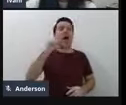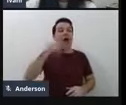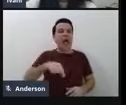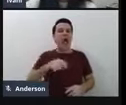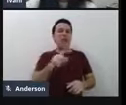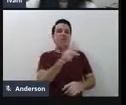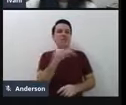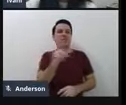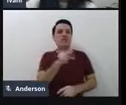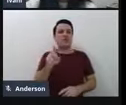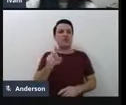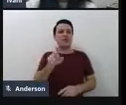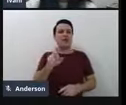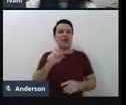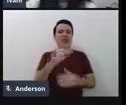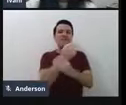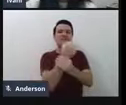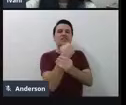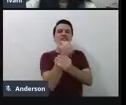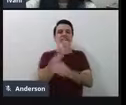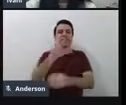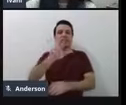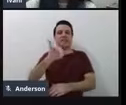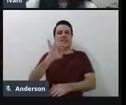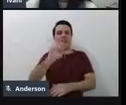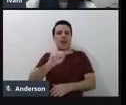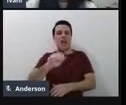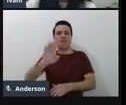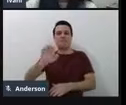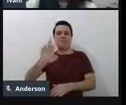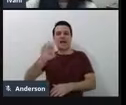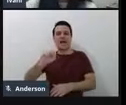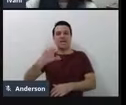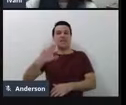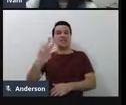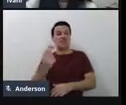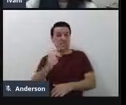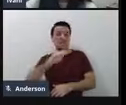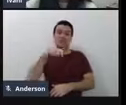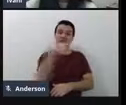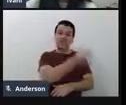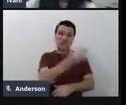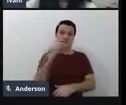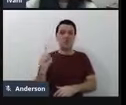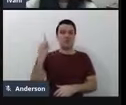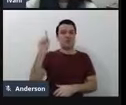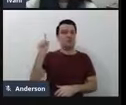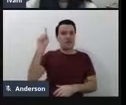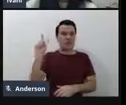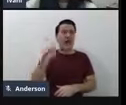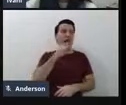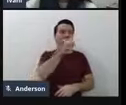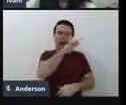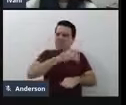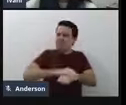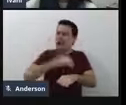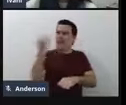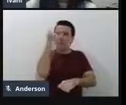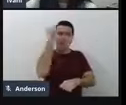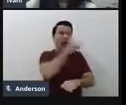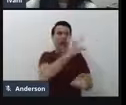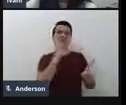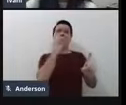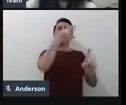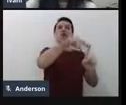professora, né, fisioterapeuta Rita Bersh, que é um dos nomes mais importantes aí na área de tecnologia